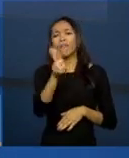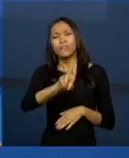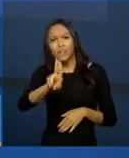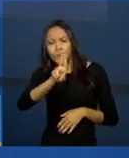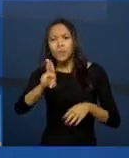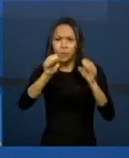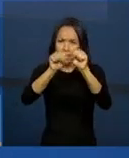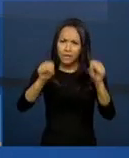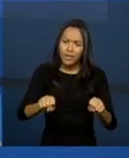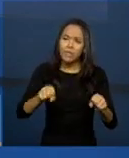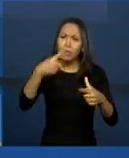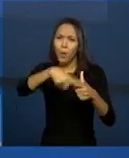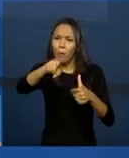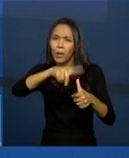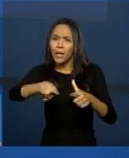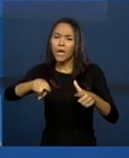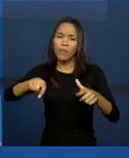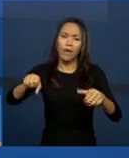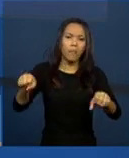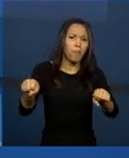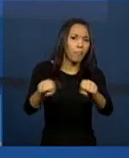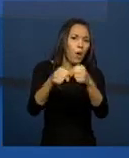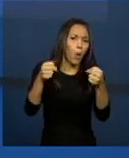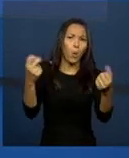problema, ou tem algo que falta,